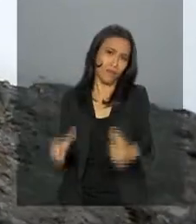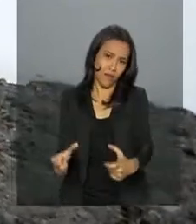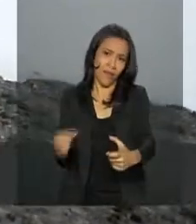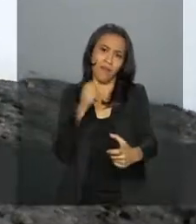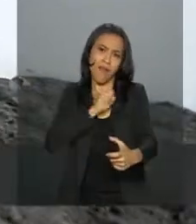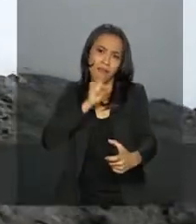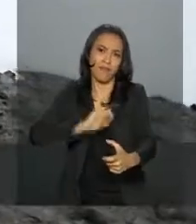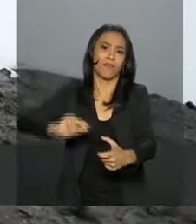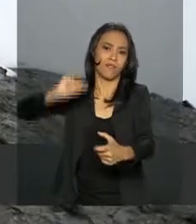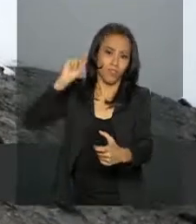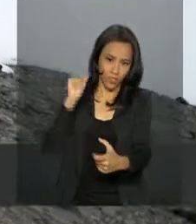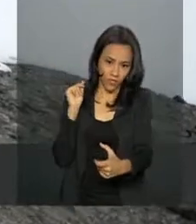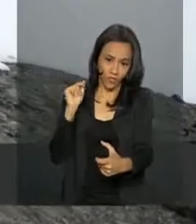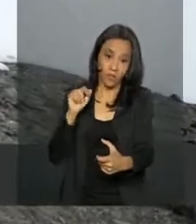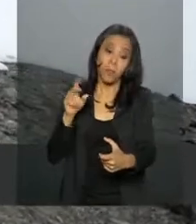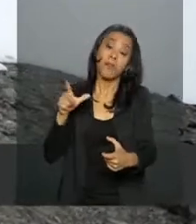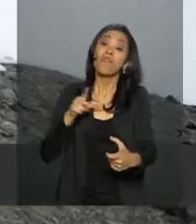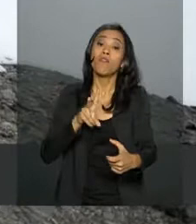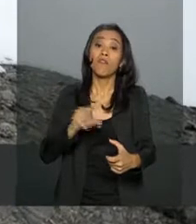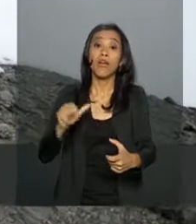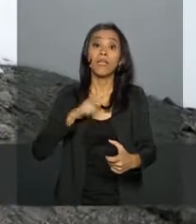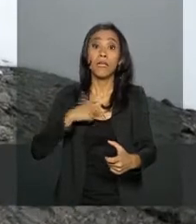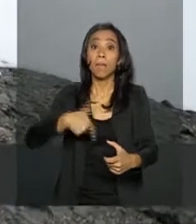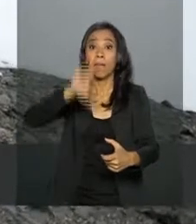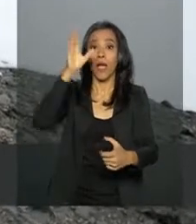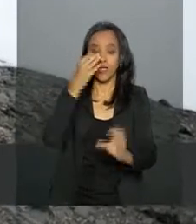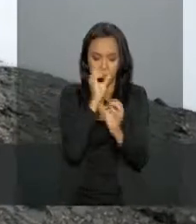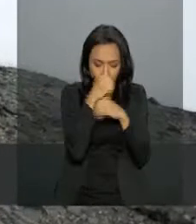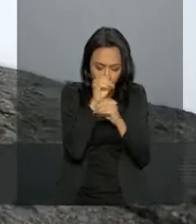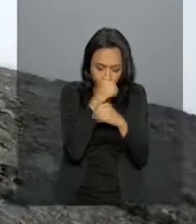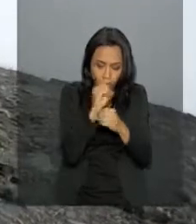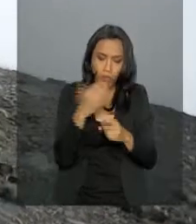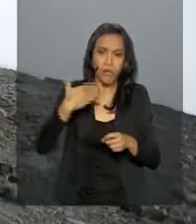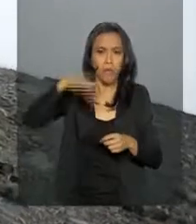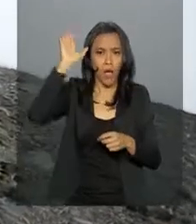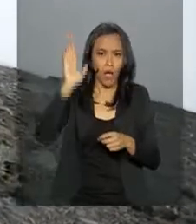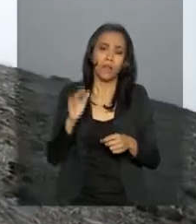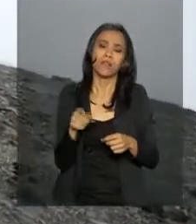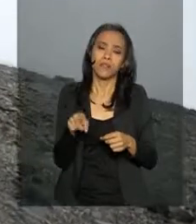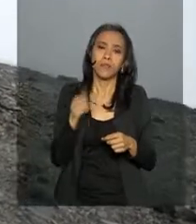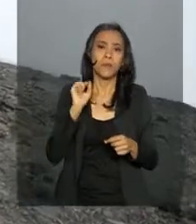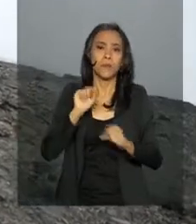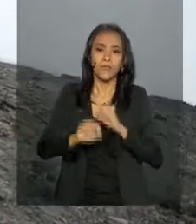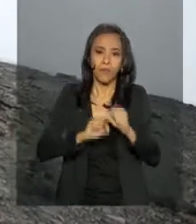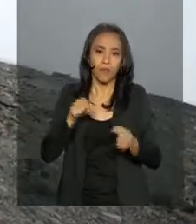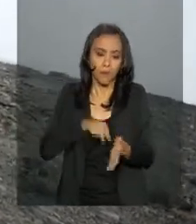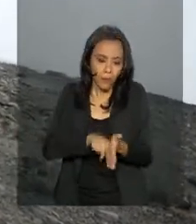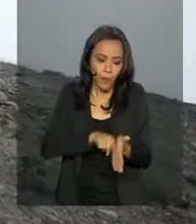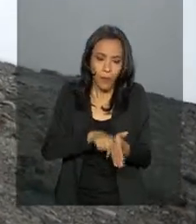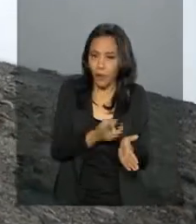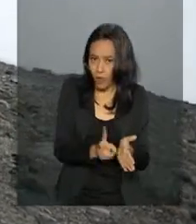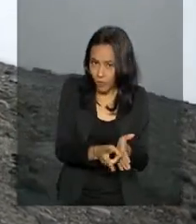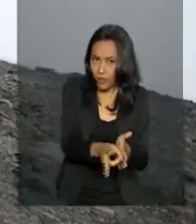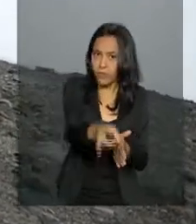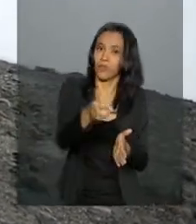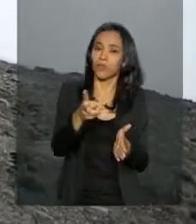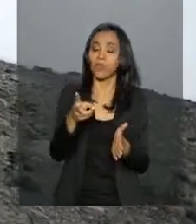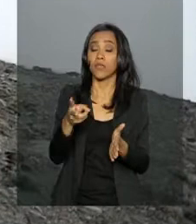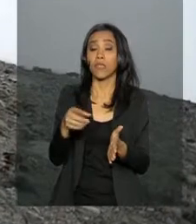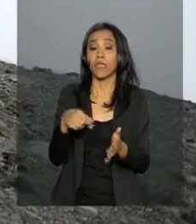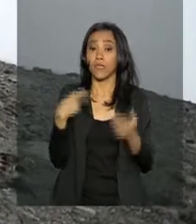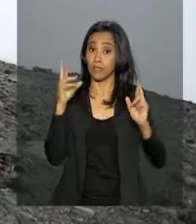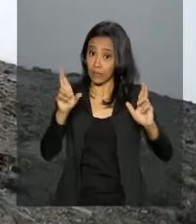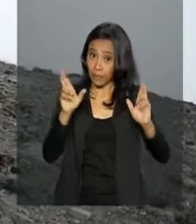estrutura vai contar com o maior número de laboratórios e mais capacidade para o desenvolvimento de pesquisas científicas. A